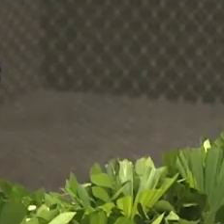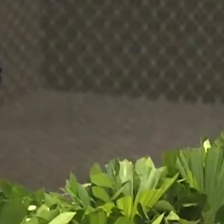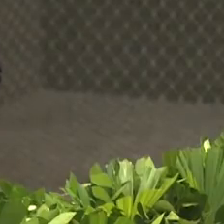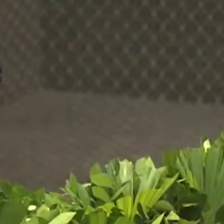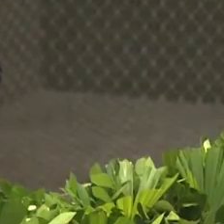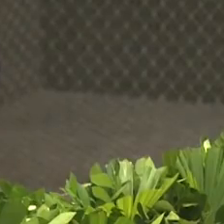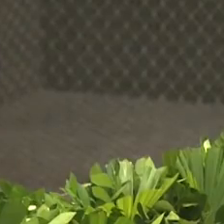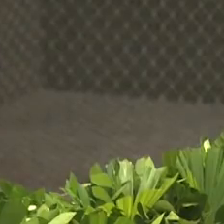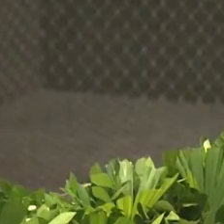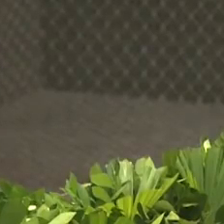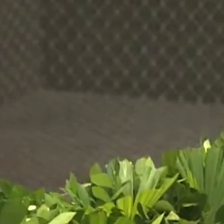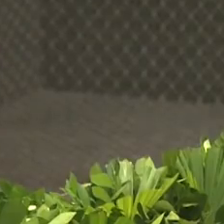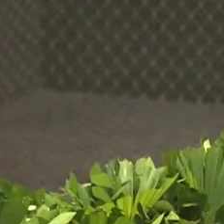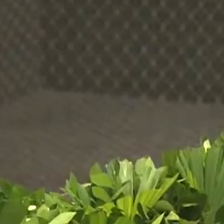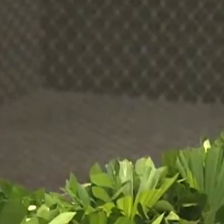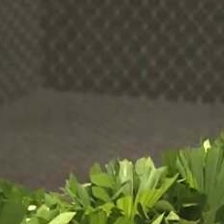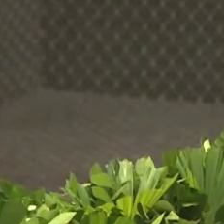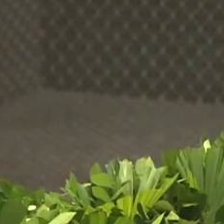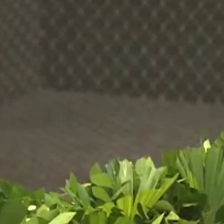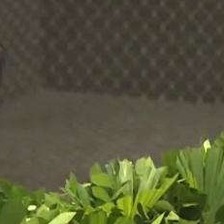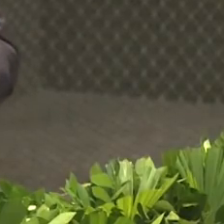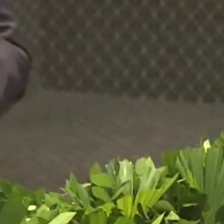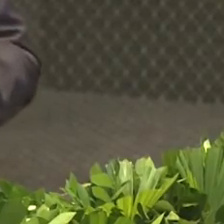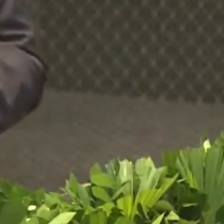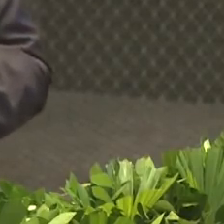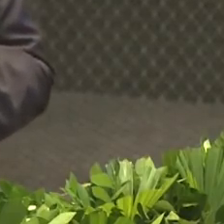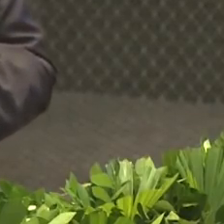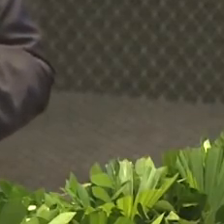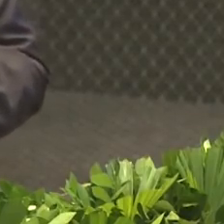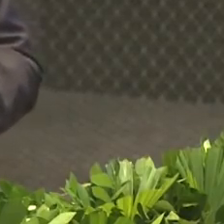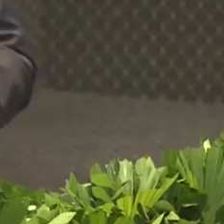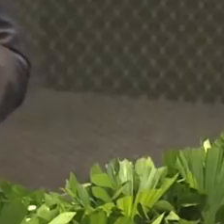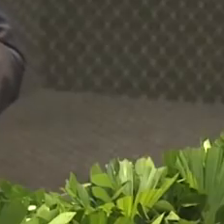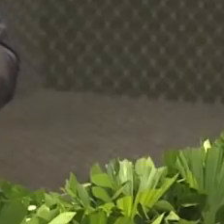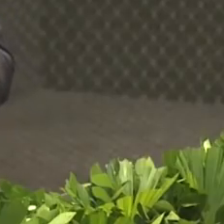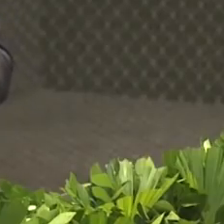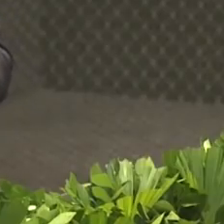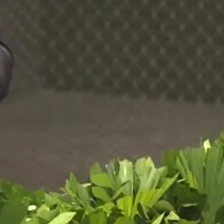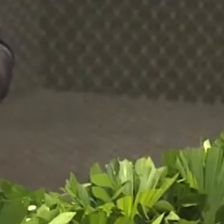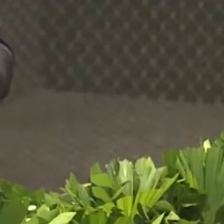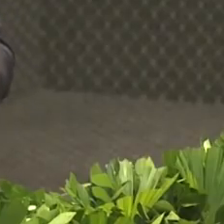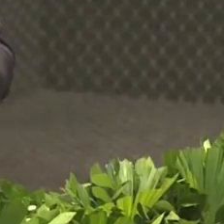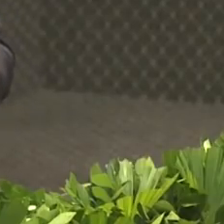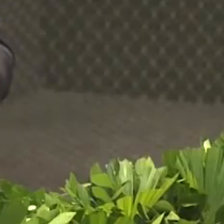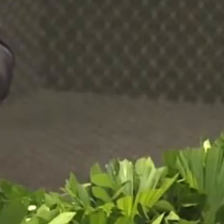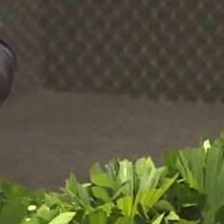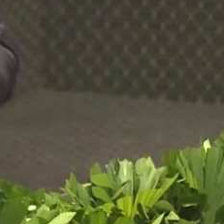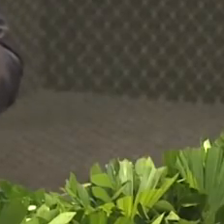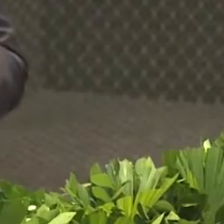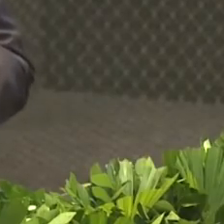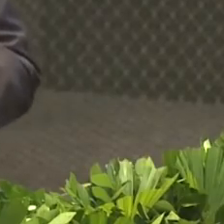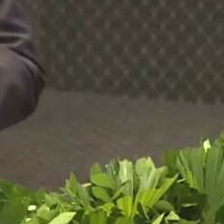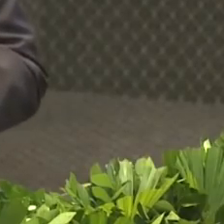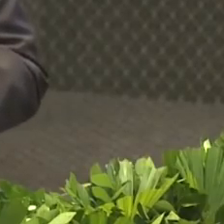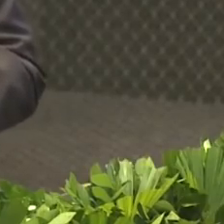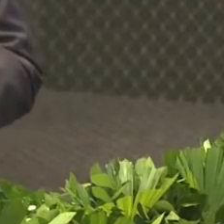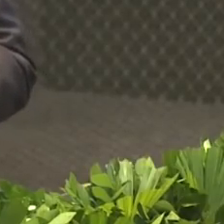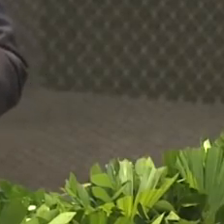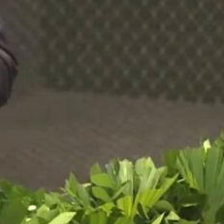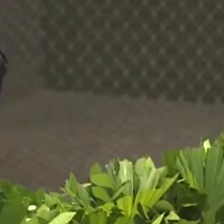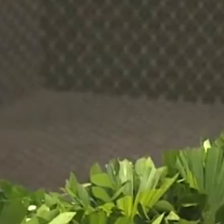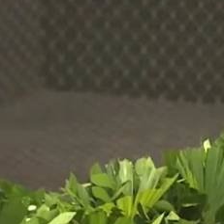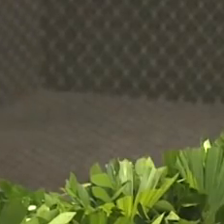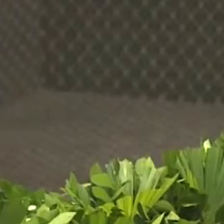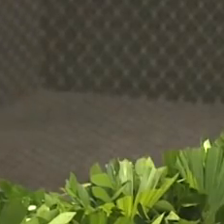dos sete milhões de maranhenses. É esse saber, o saber derivado do enfrentamento de